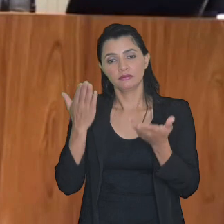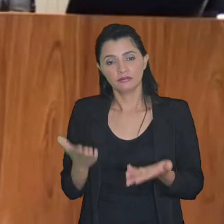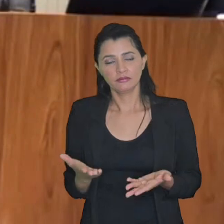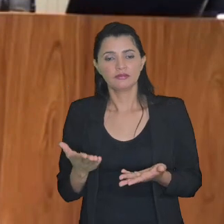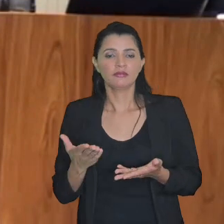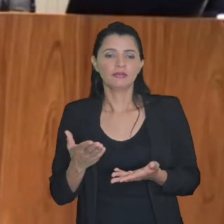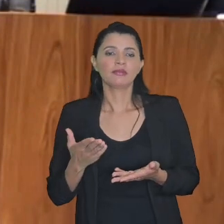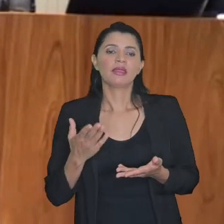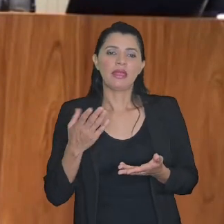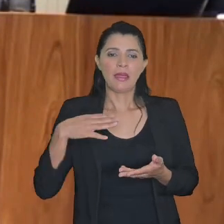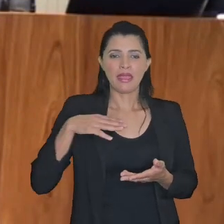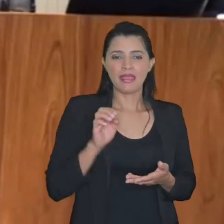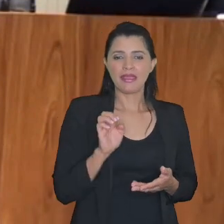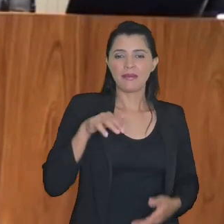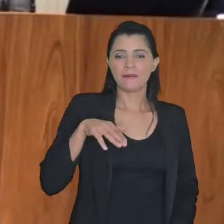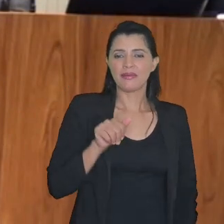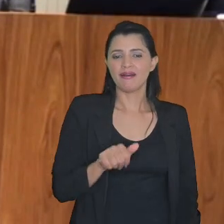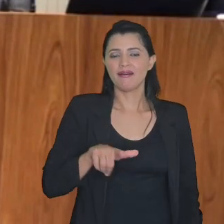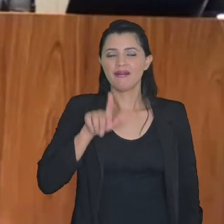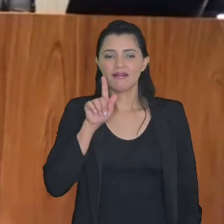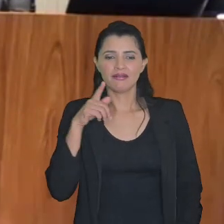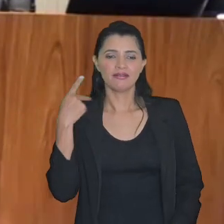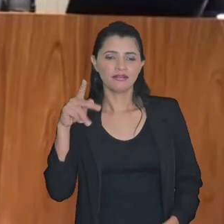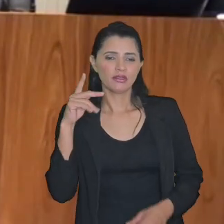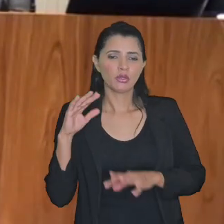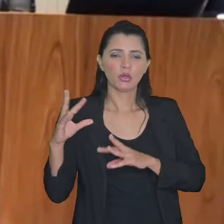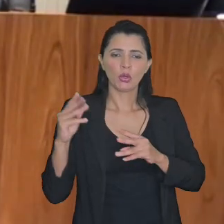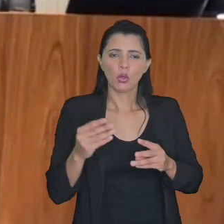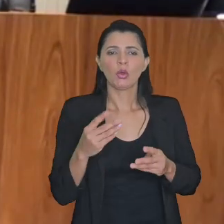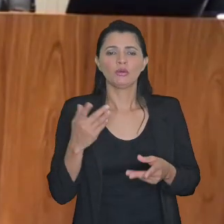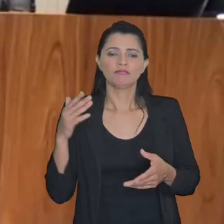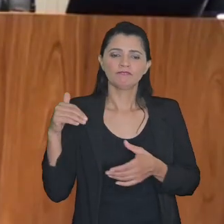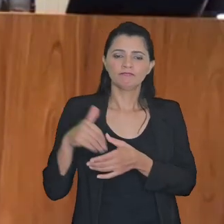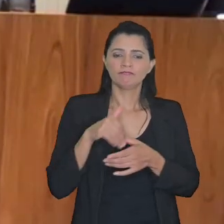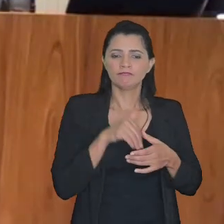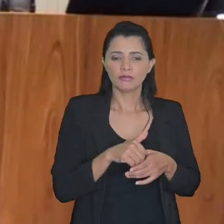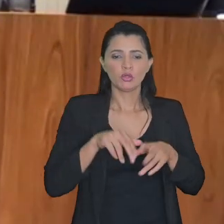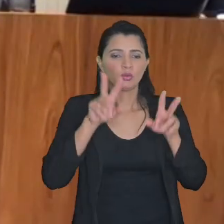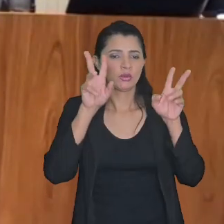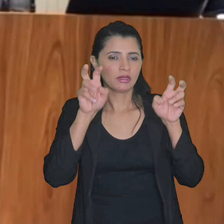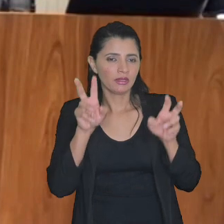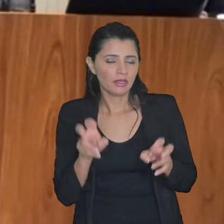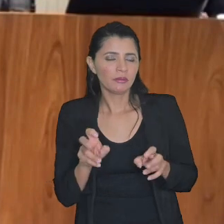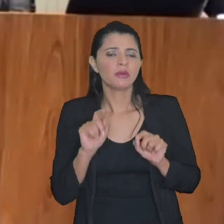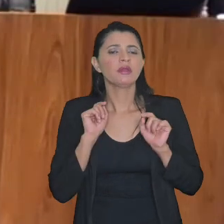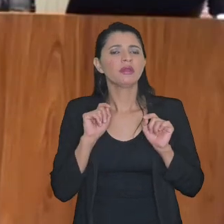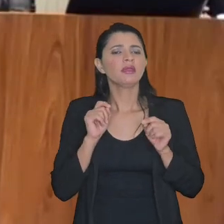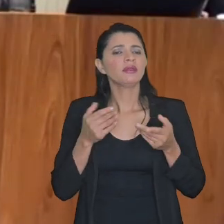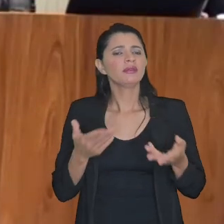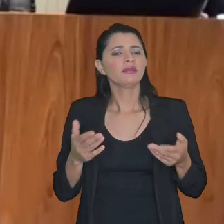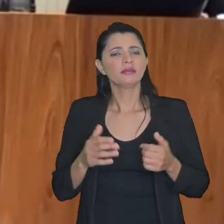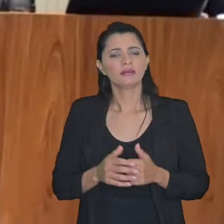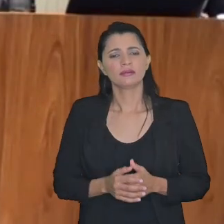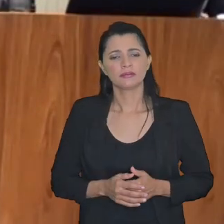a EMAG na pessoa do desembargador domínio todo pela eleição do tema que